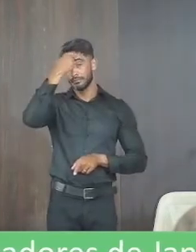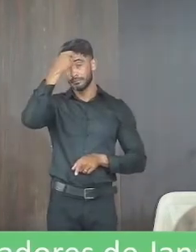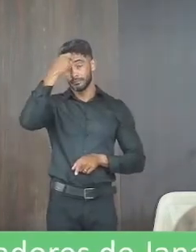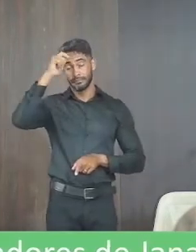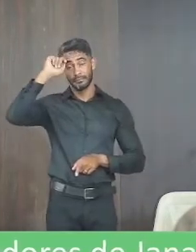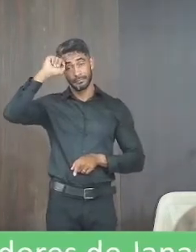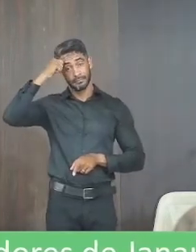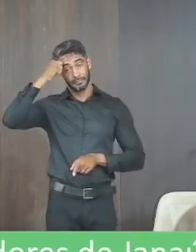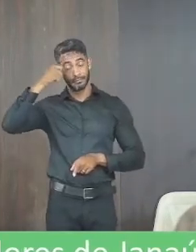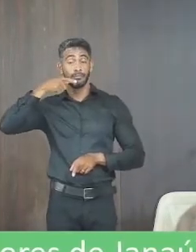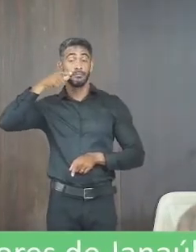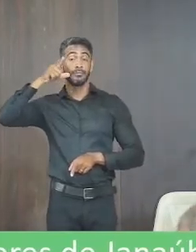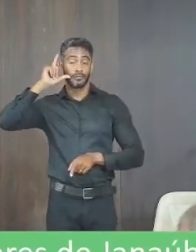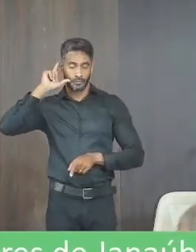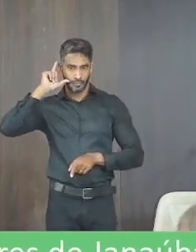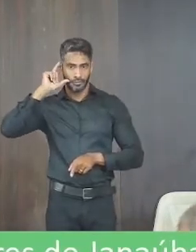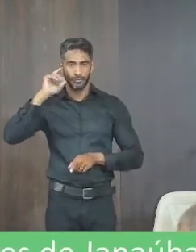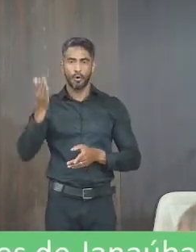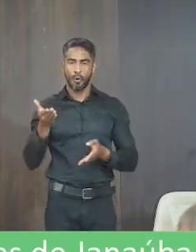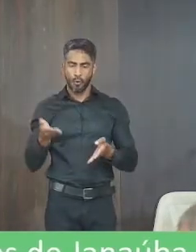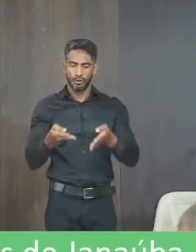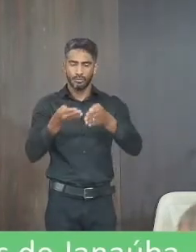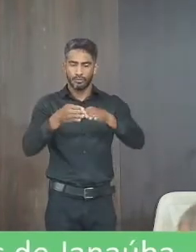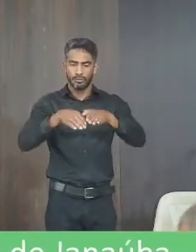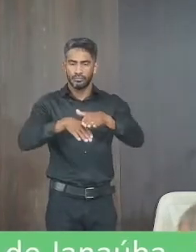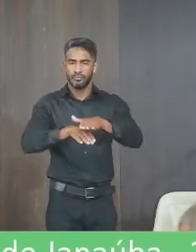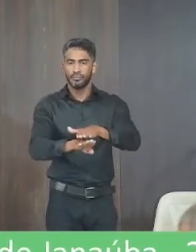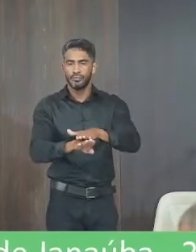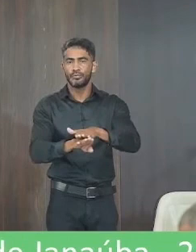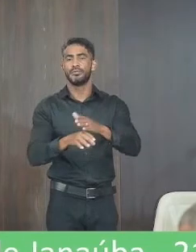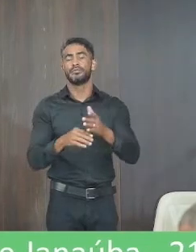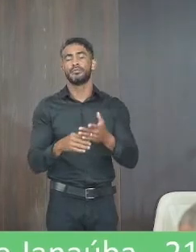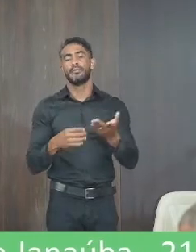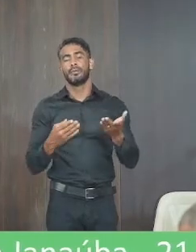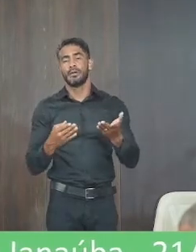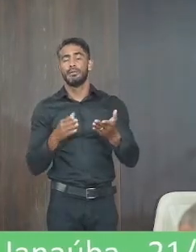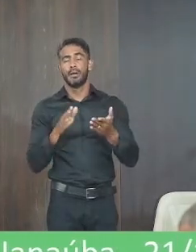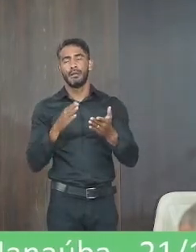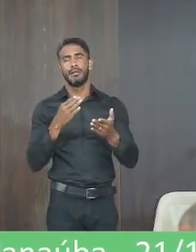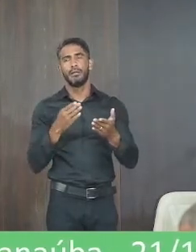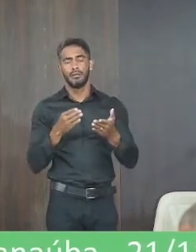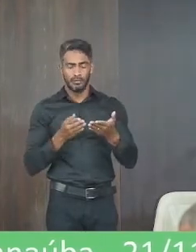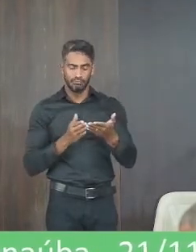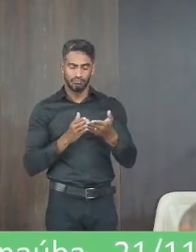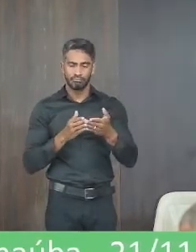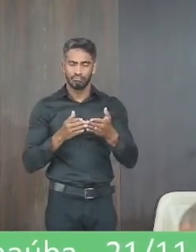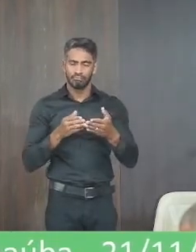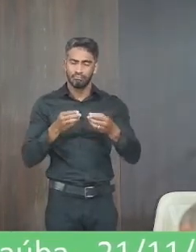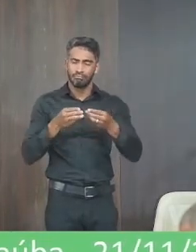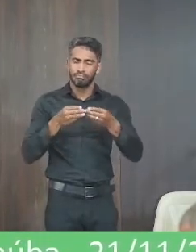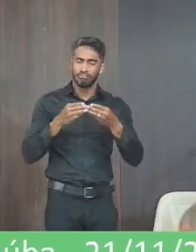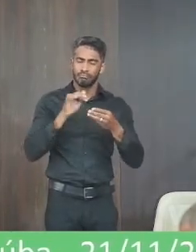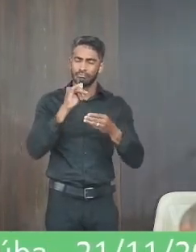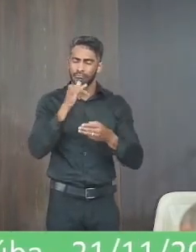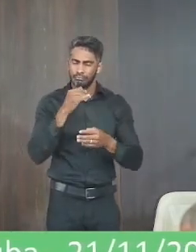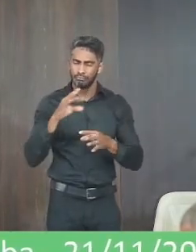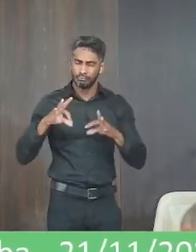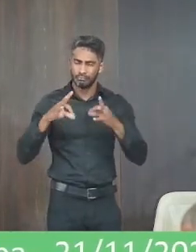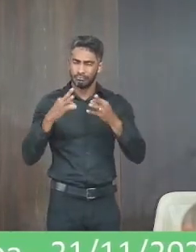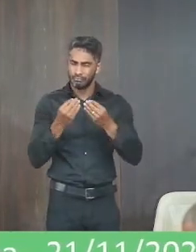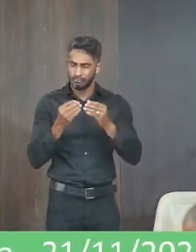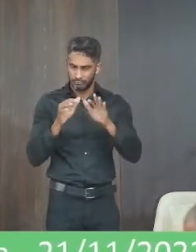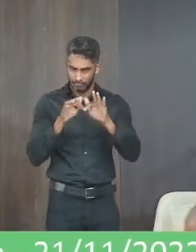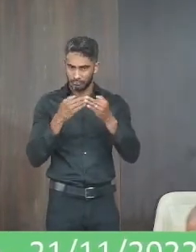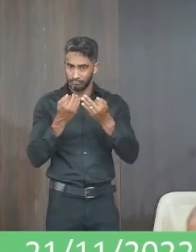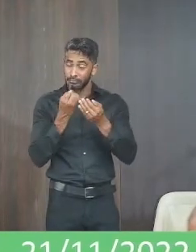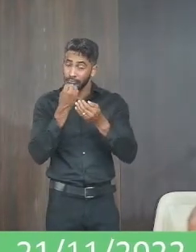negra que foi ontem hoje foi o seu sepultamento e aí eu entrei com voto de pesar a toda a família né boa noite